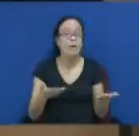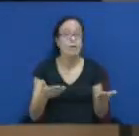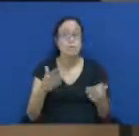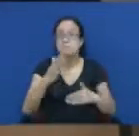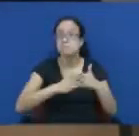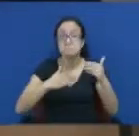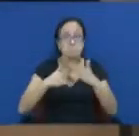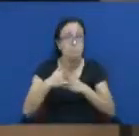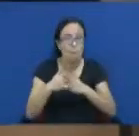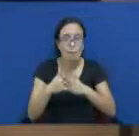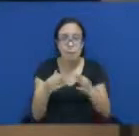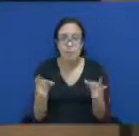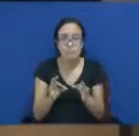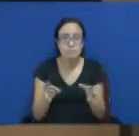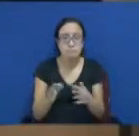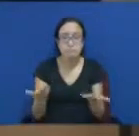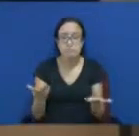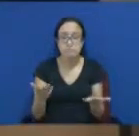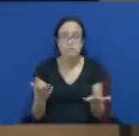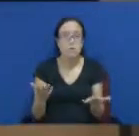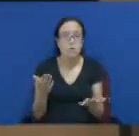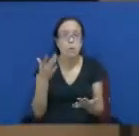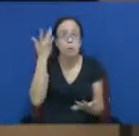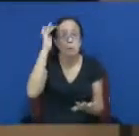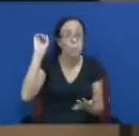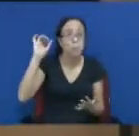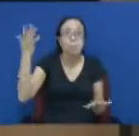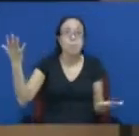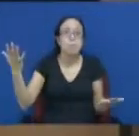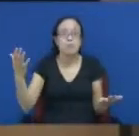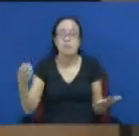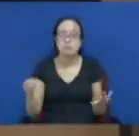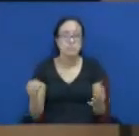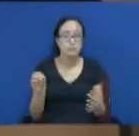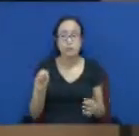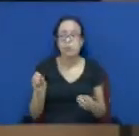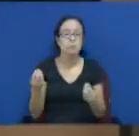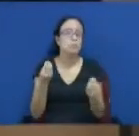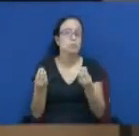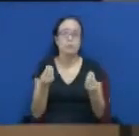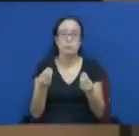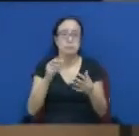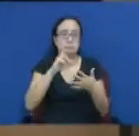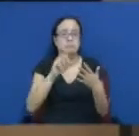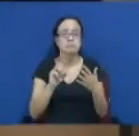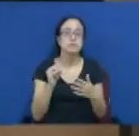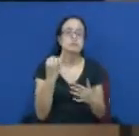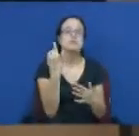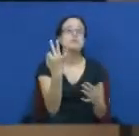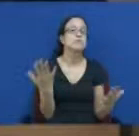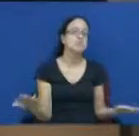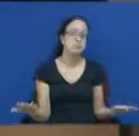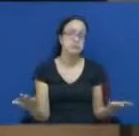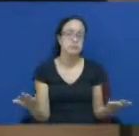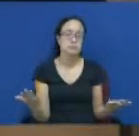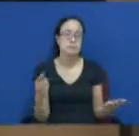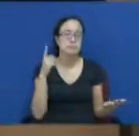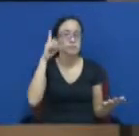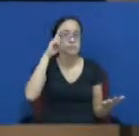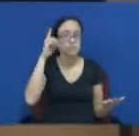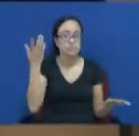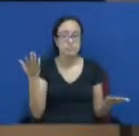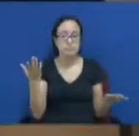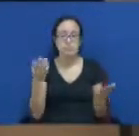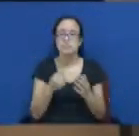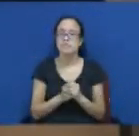comissões. Nós não fizemos convocações da categoria geral. Tem comissões de monitores, comissão de... Todo mundo